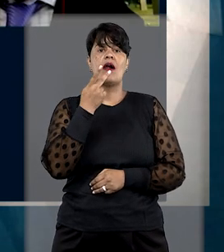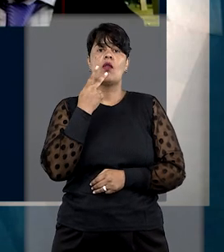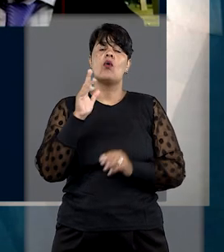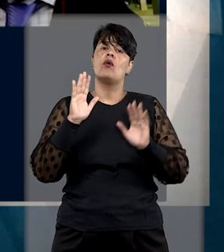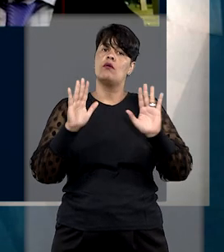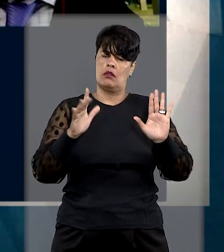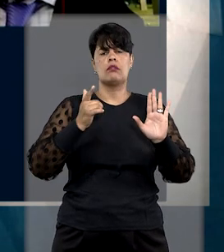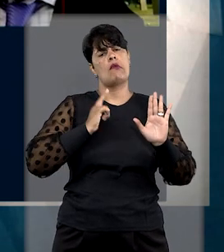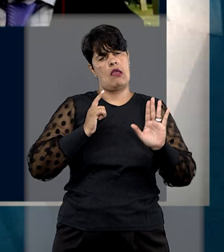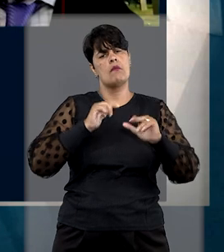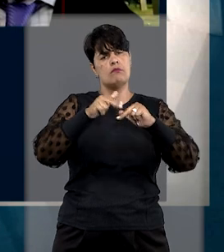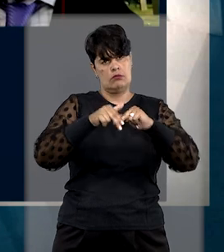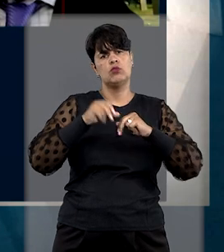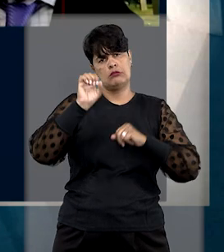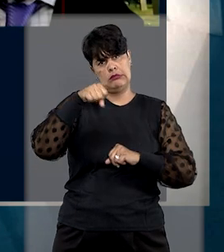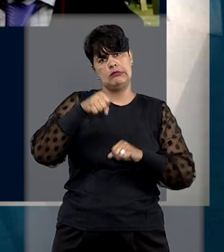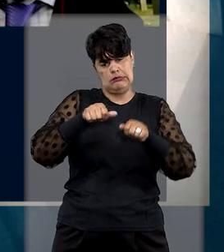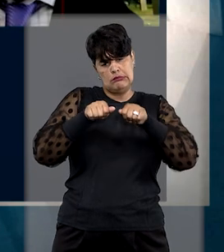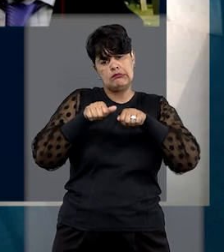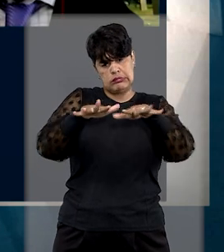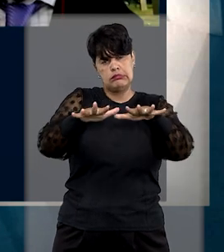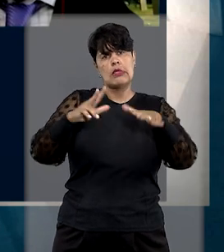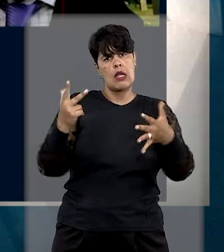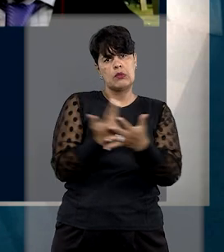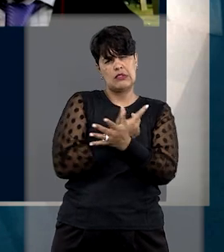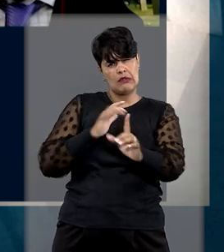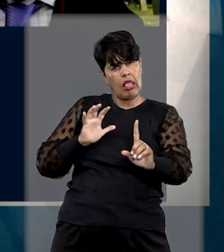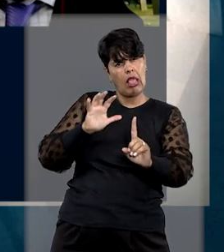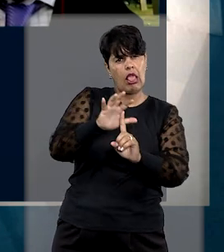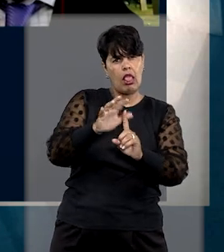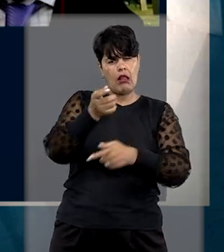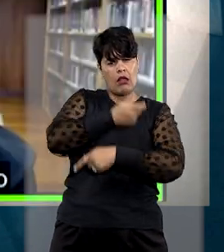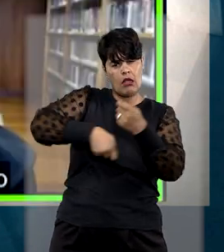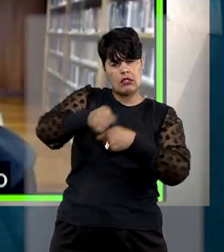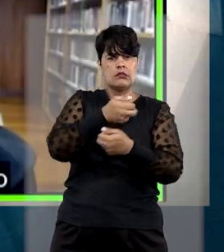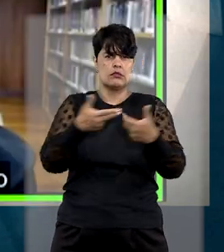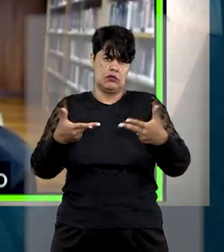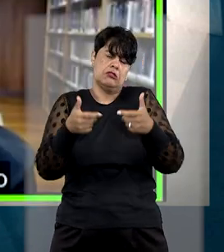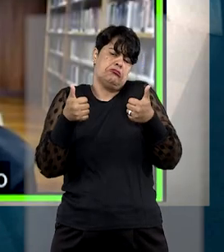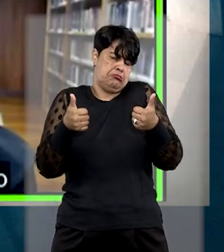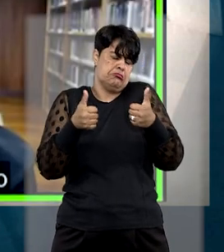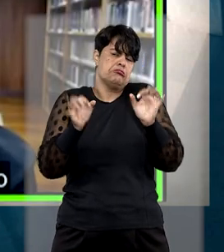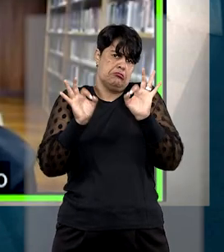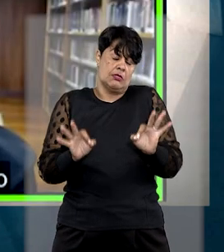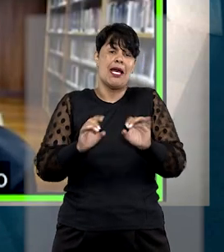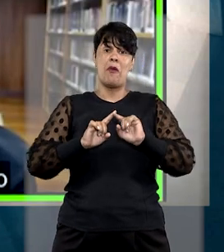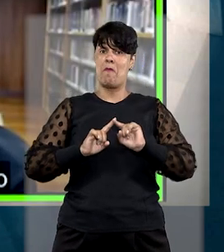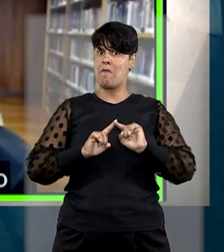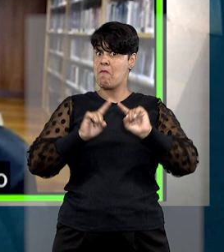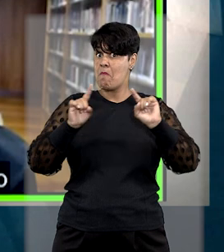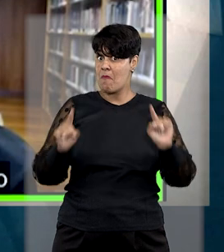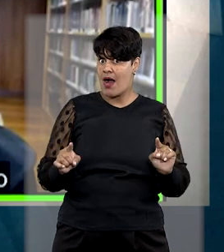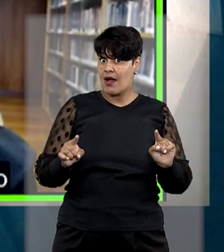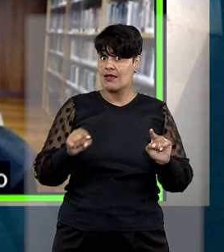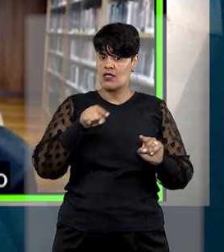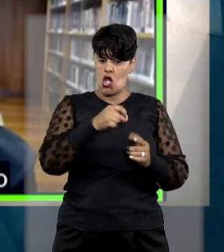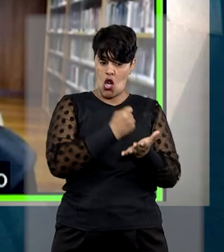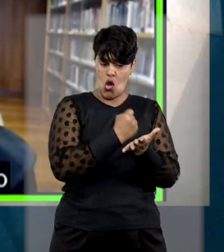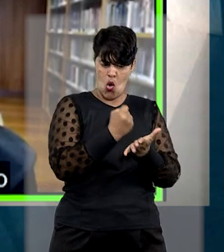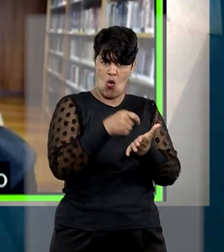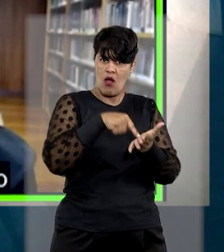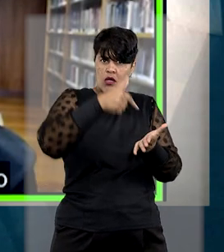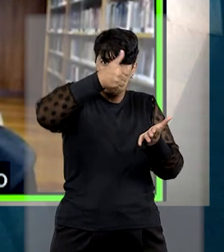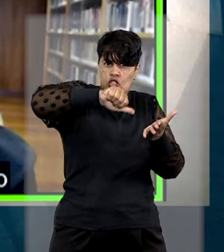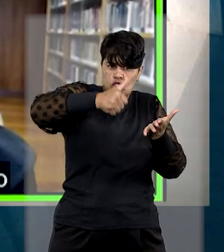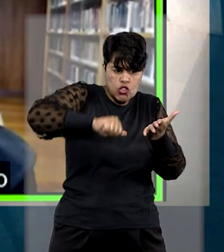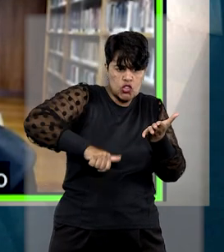efeitos nefastos da pandemia na economia e nas relações privadas. Mas, segundo o ministro, a revisão dos contratos, em razão